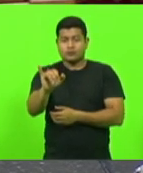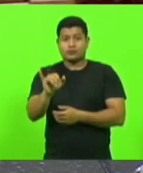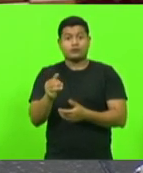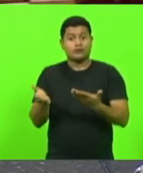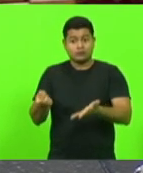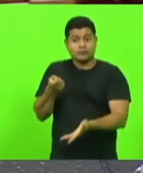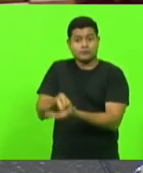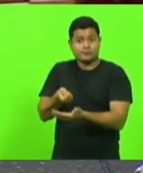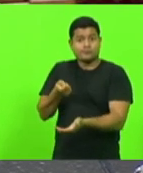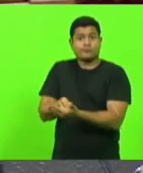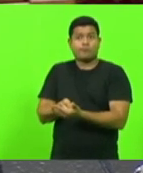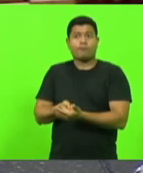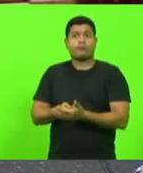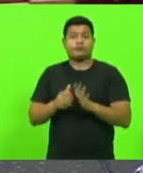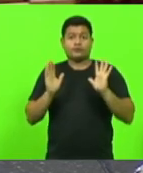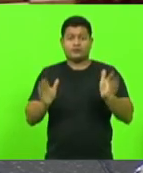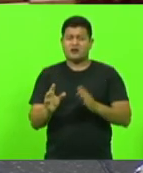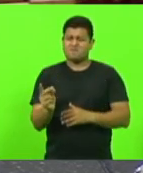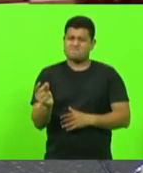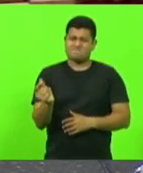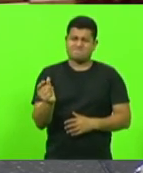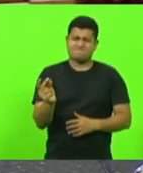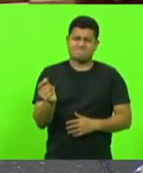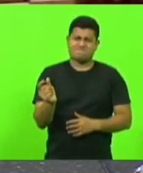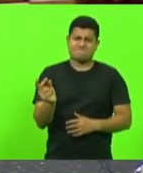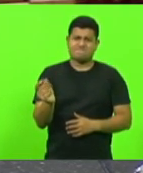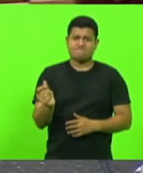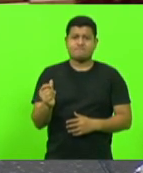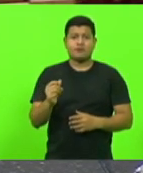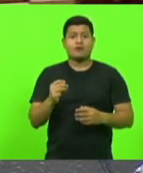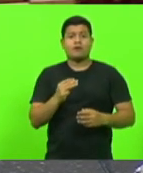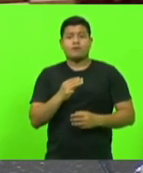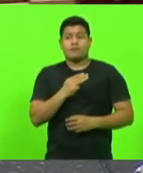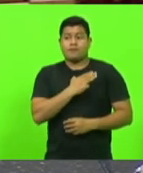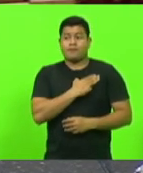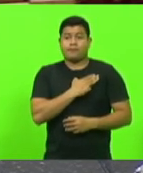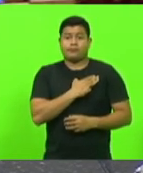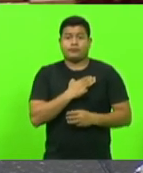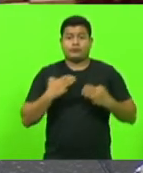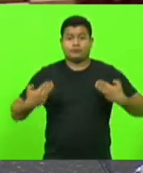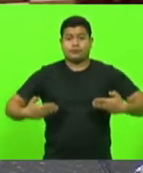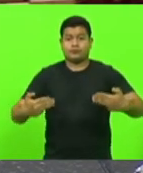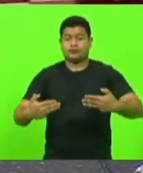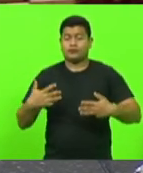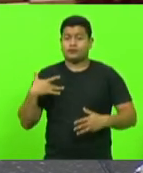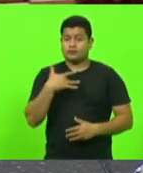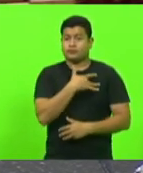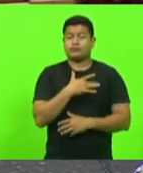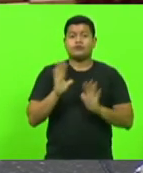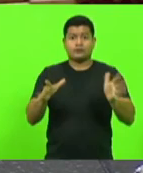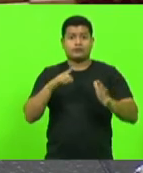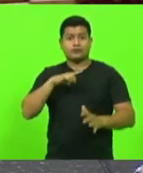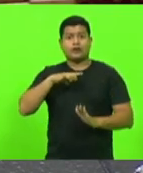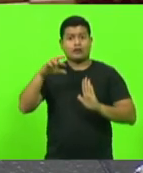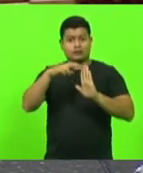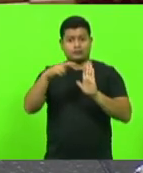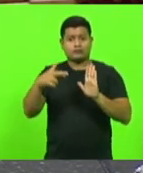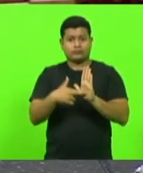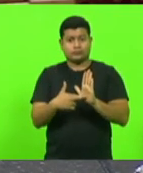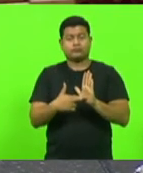já é cobrada pelo Ministério da Saúde, já tem normativa nesse sentido,